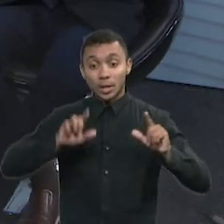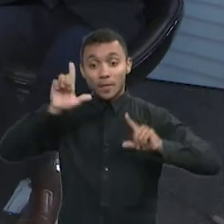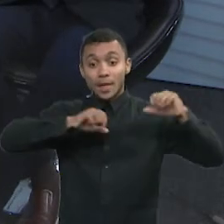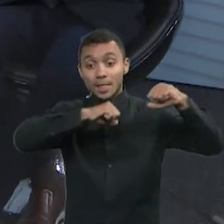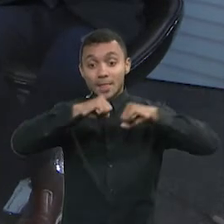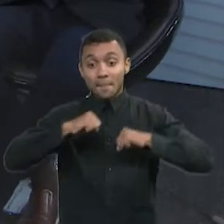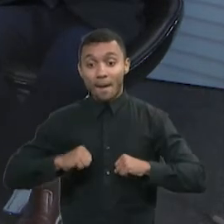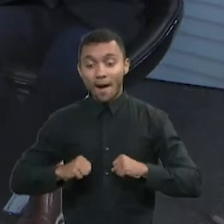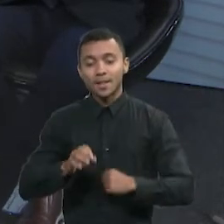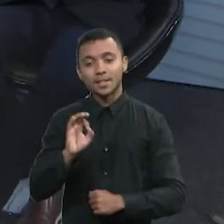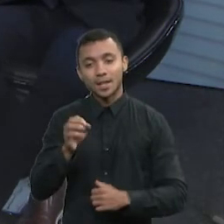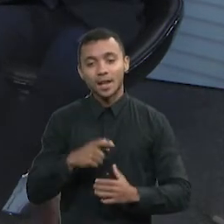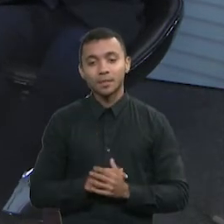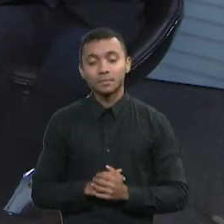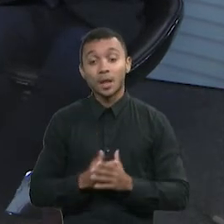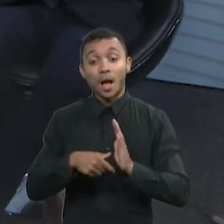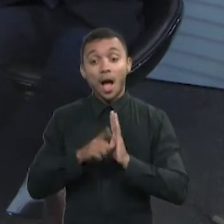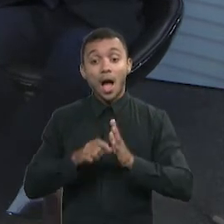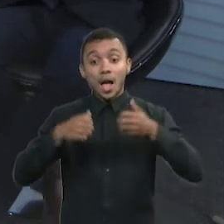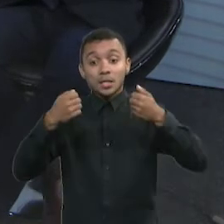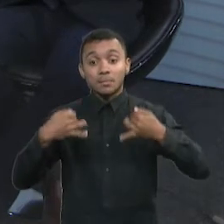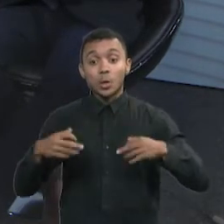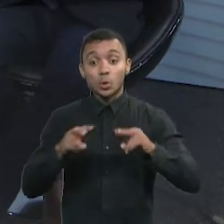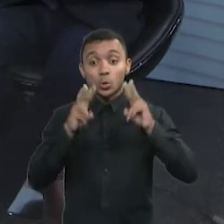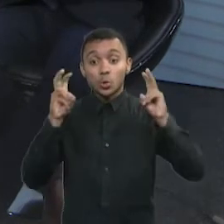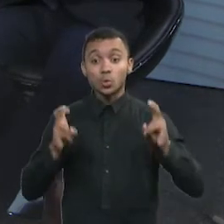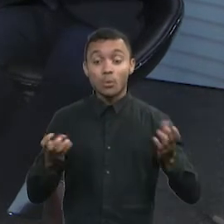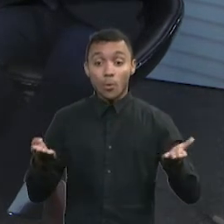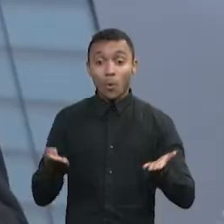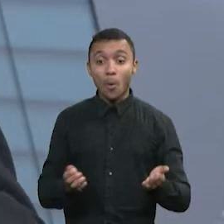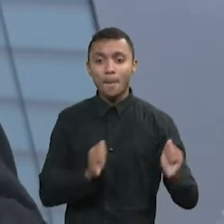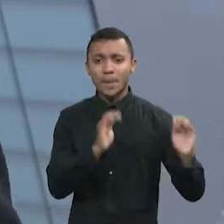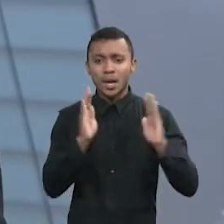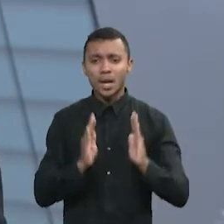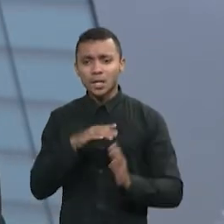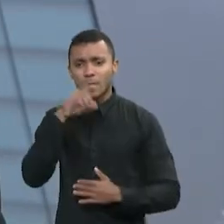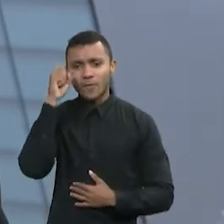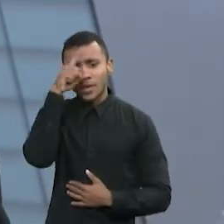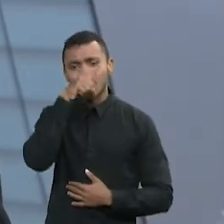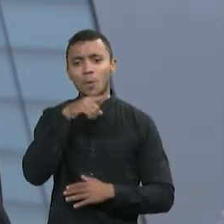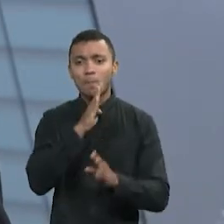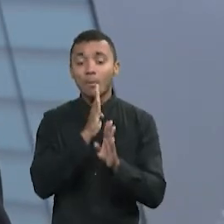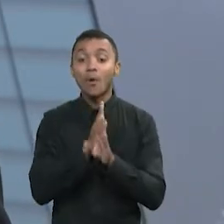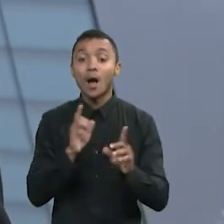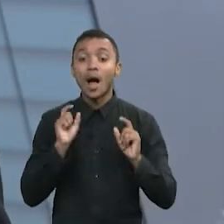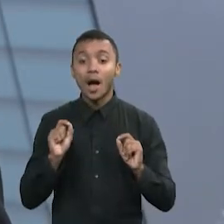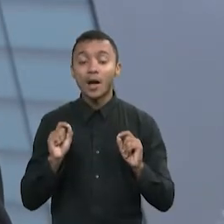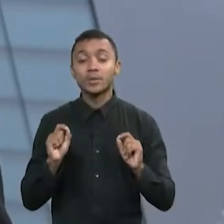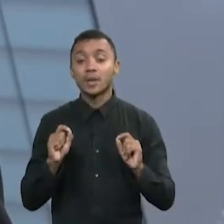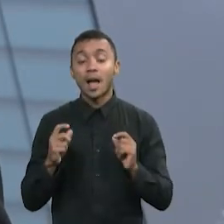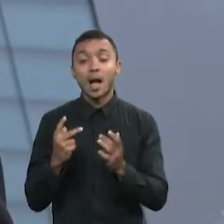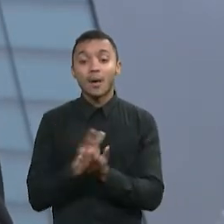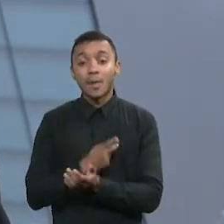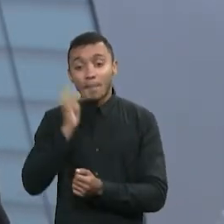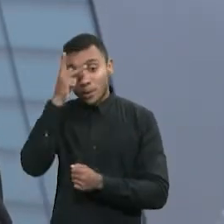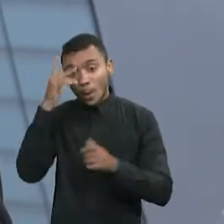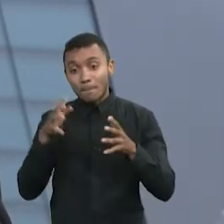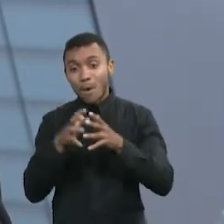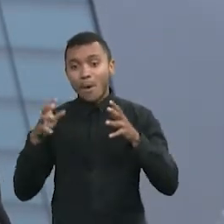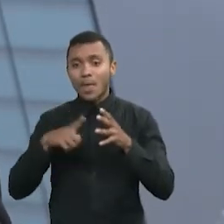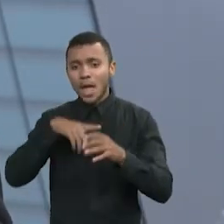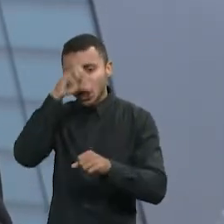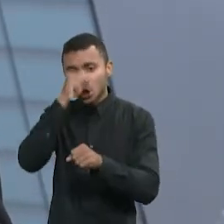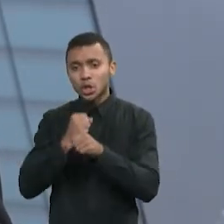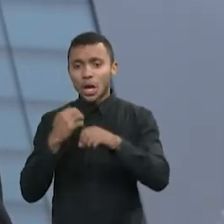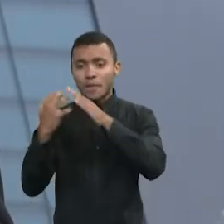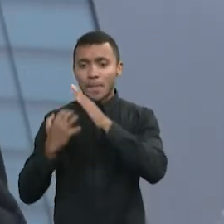Ordem. Muito obrigado, Renato. A gente falou aqui desse momento difícil, de dificuldade, que estão atravessando os empresários, de uma forma geral,